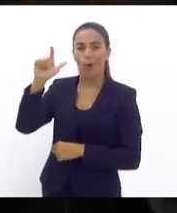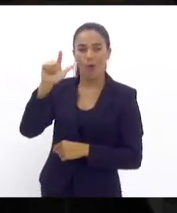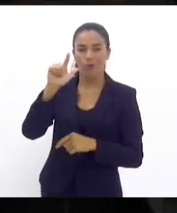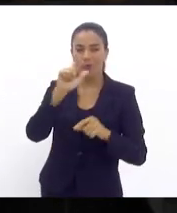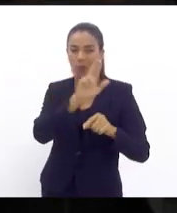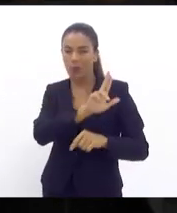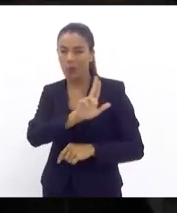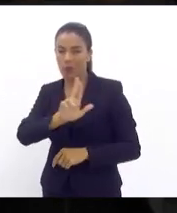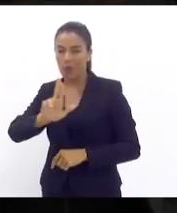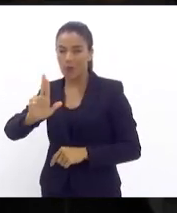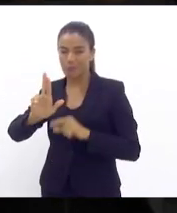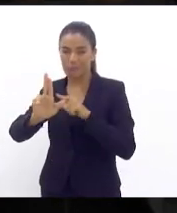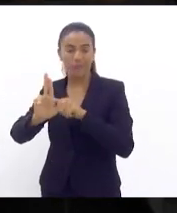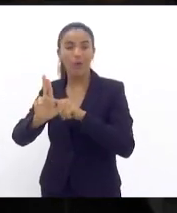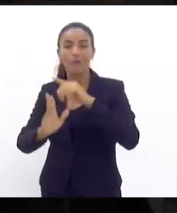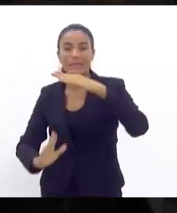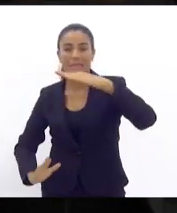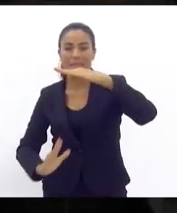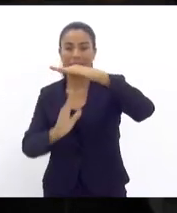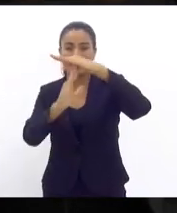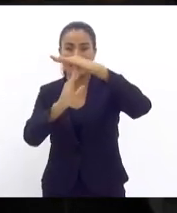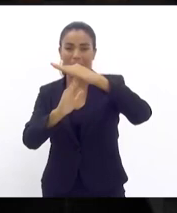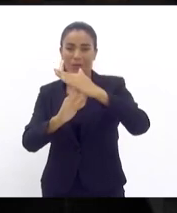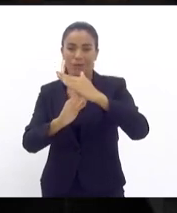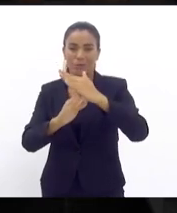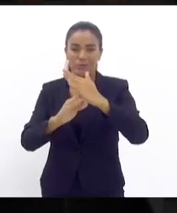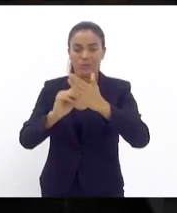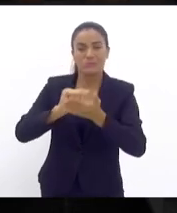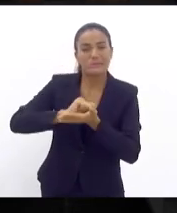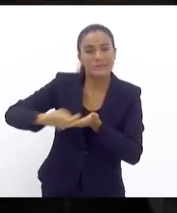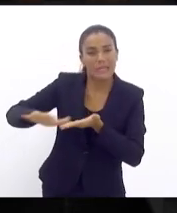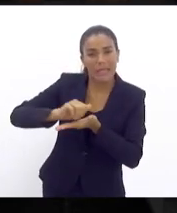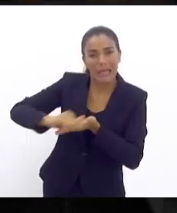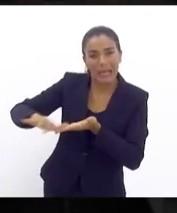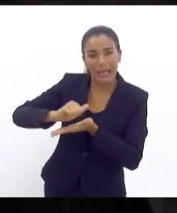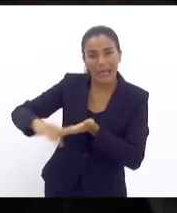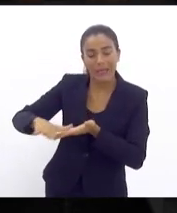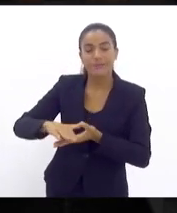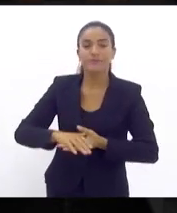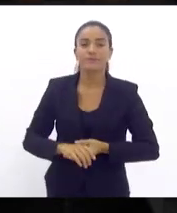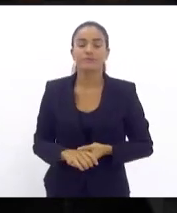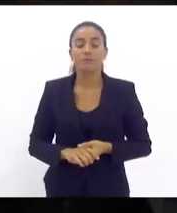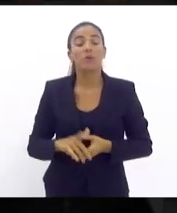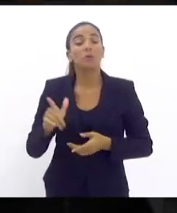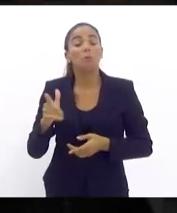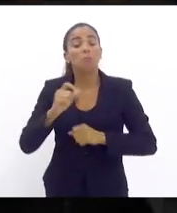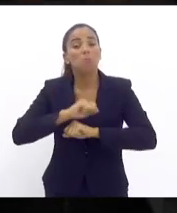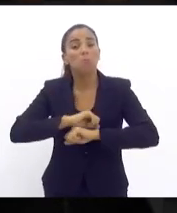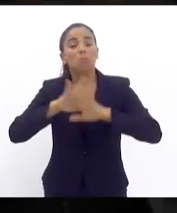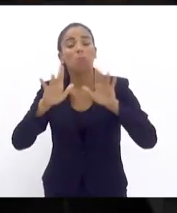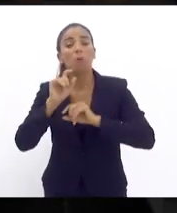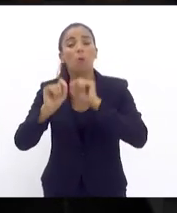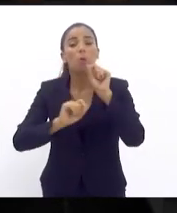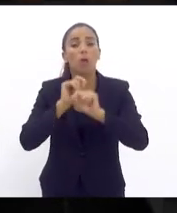de teto de gastos. Evidencia-se que com outra